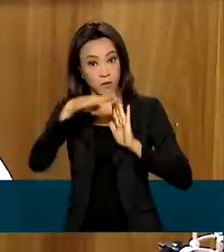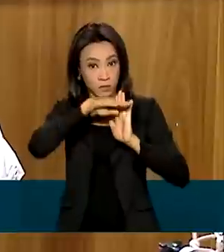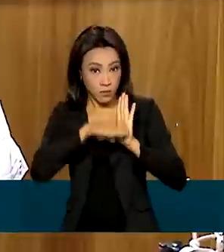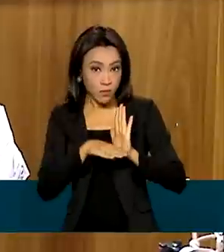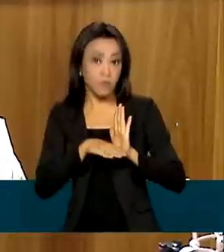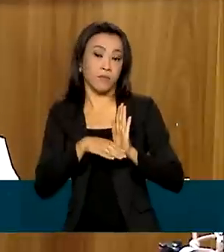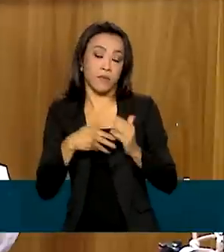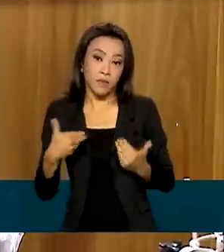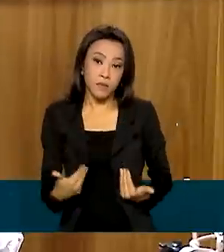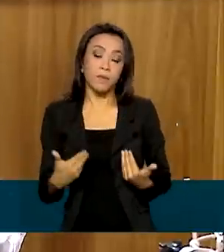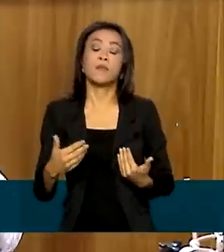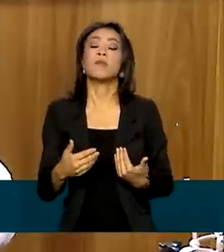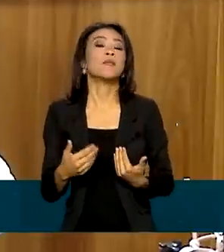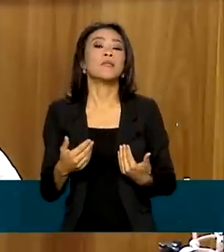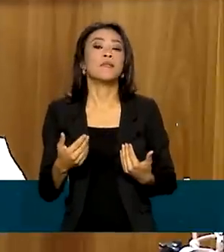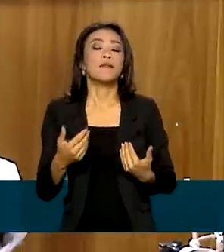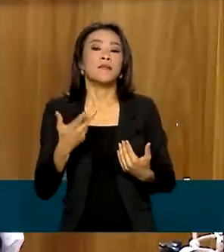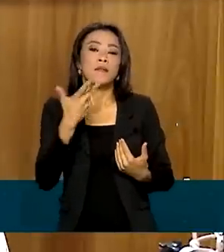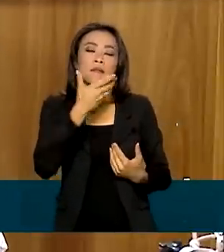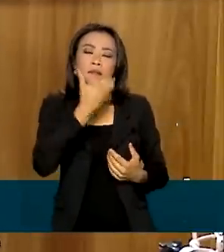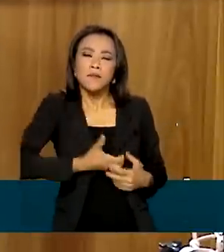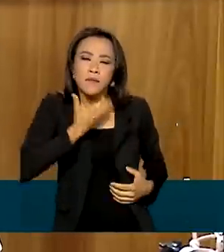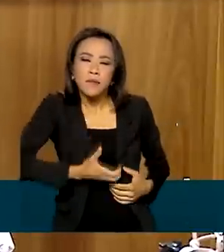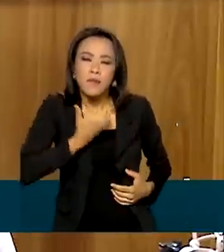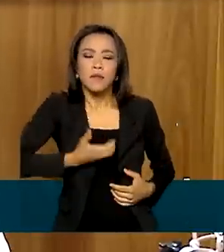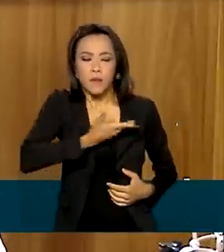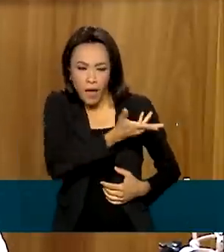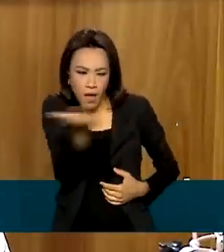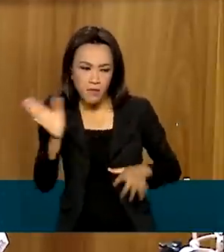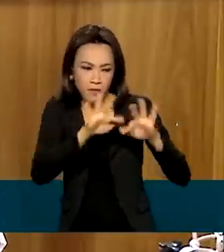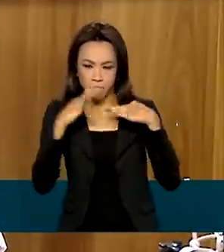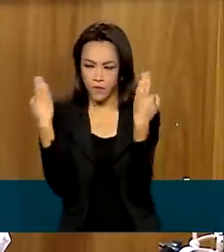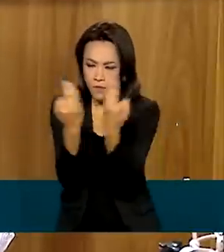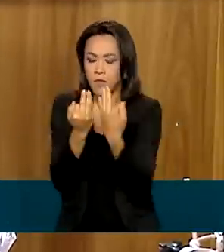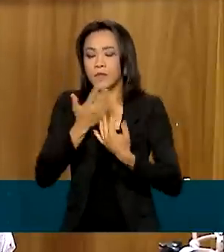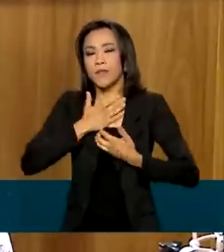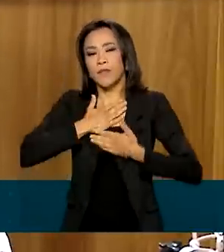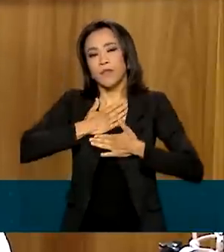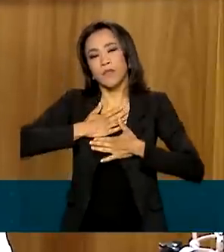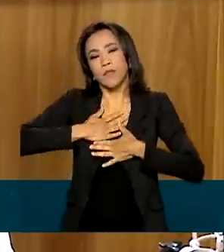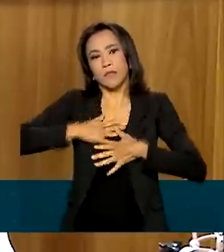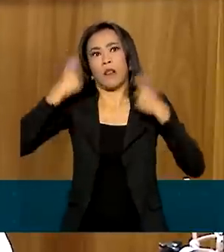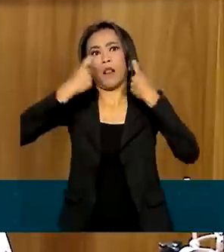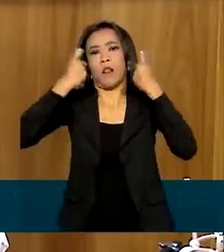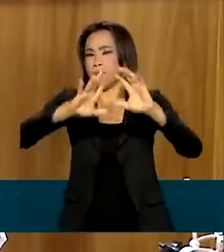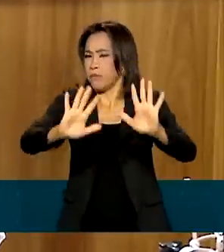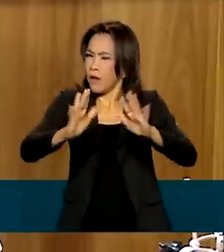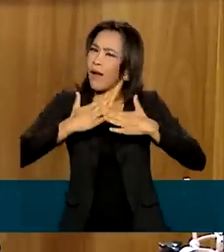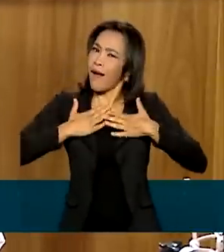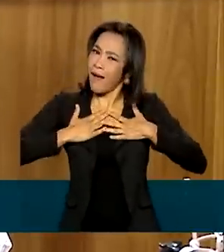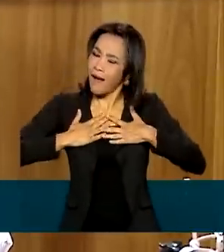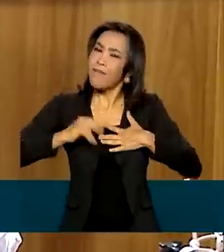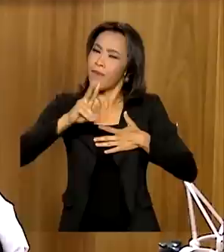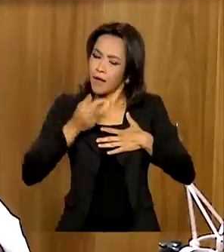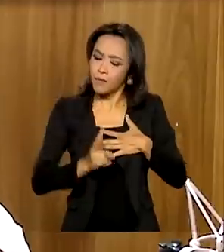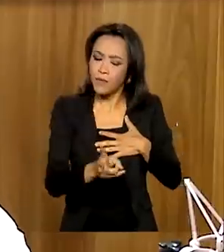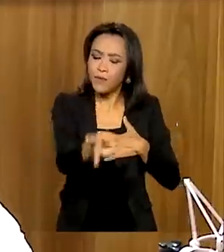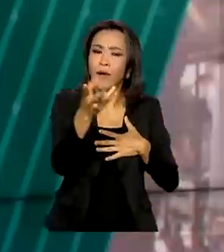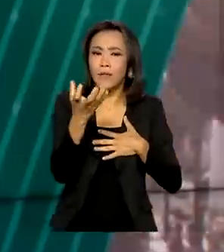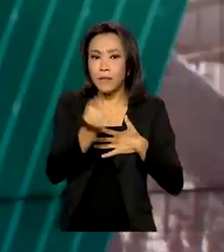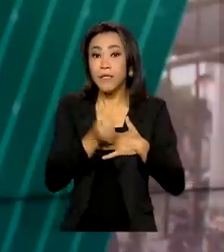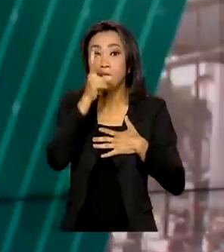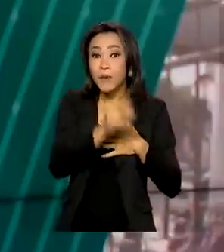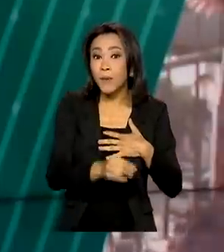Então, chega dezembro, essas famílias podem ficar despreocupadas que vão continuar recebendo benefício, assim como o Auxílio Gás.